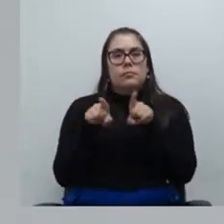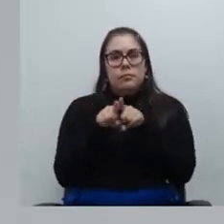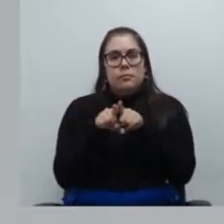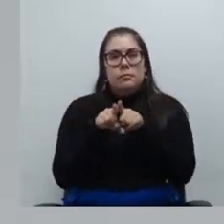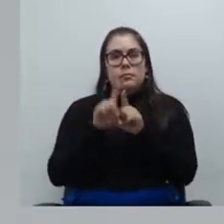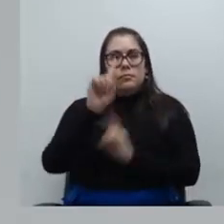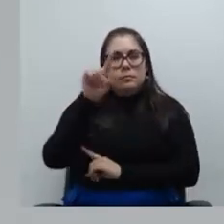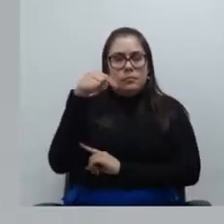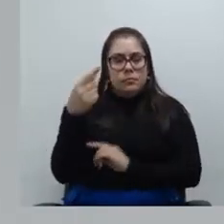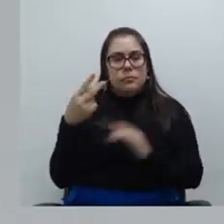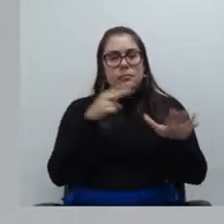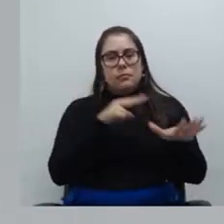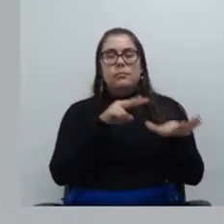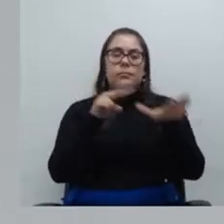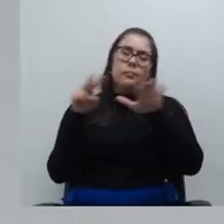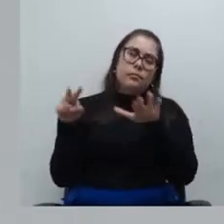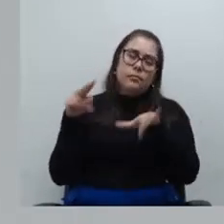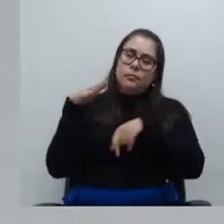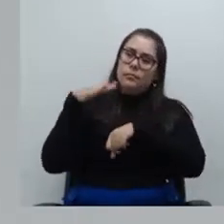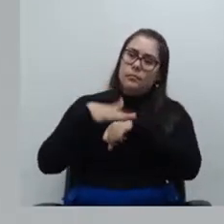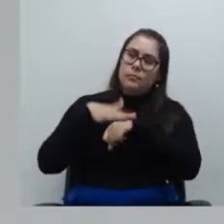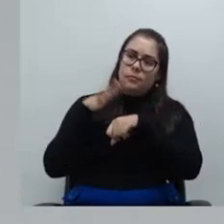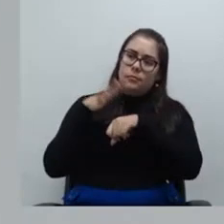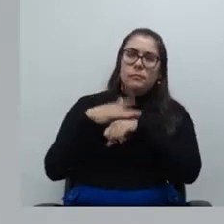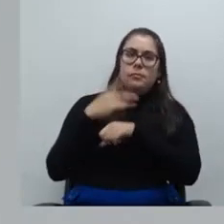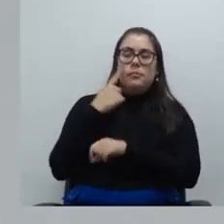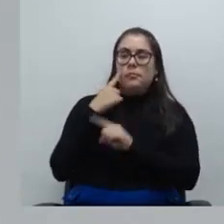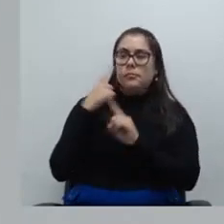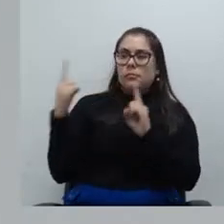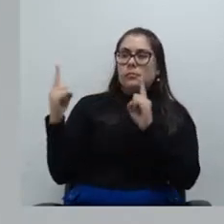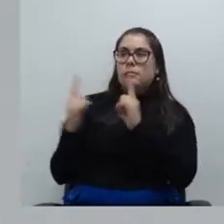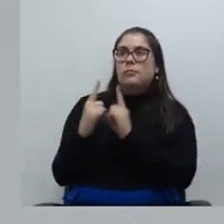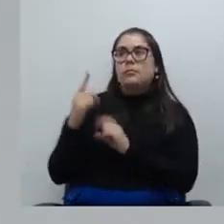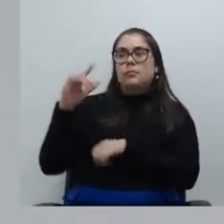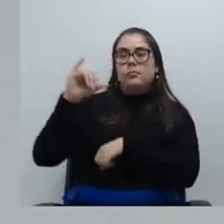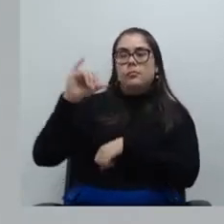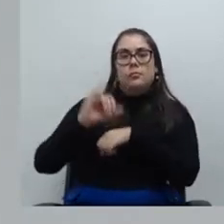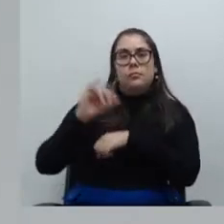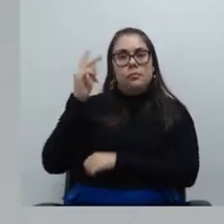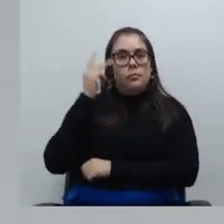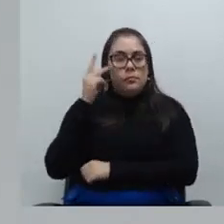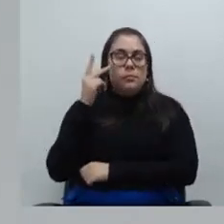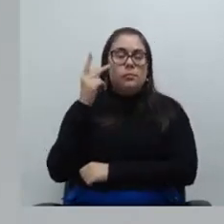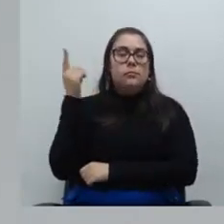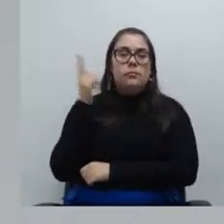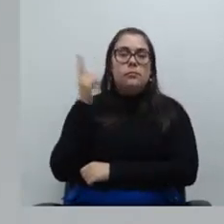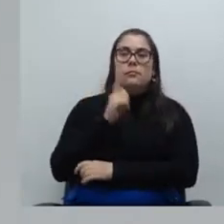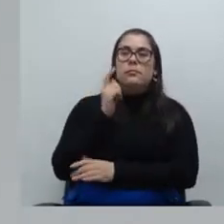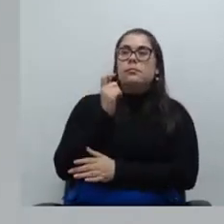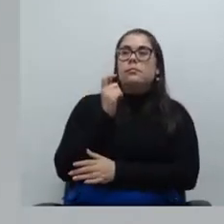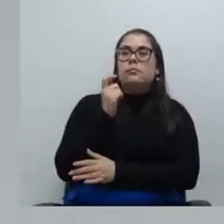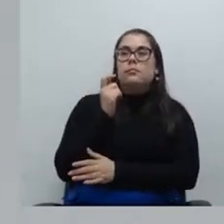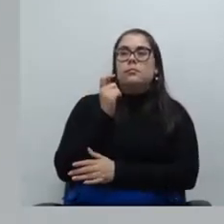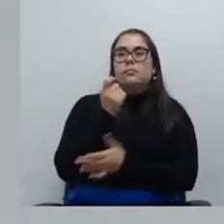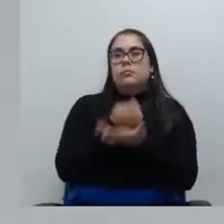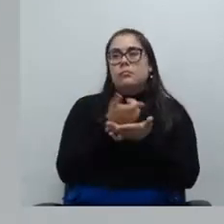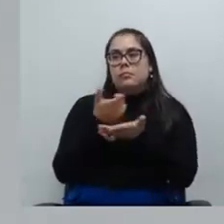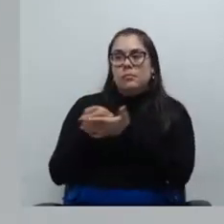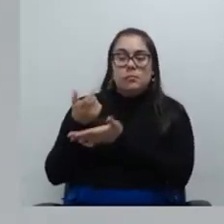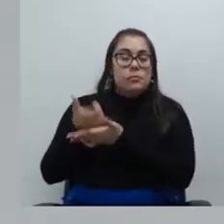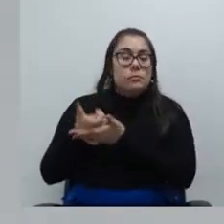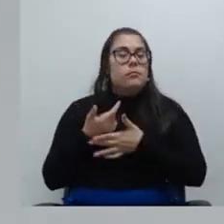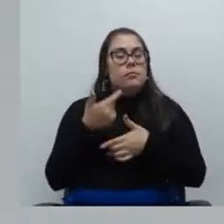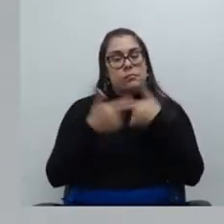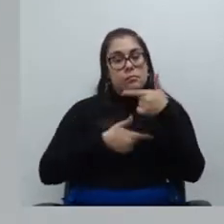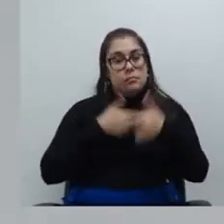na semana que vem também já vão ser colocados na triagem da capital para conseguir também fazer esse pagamento da atividade eu acho que